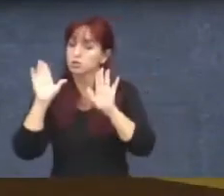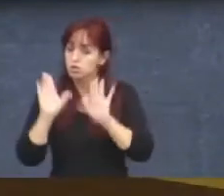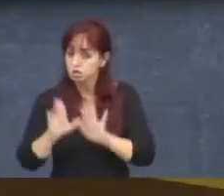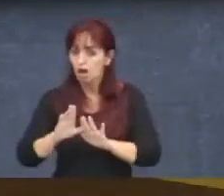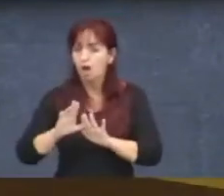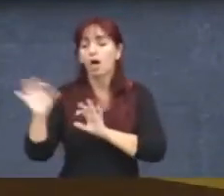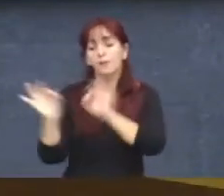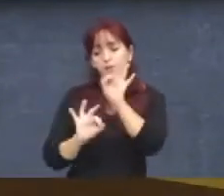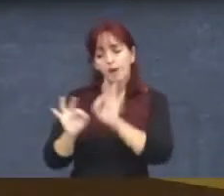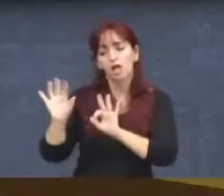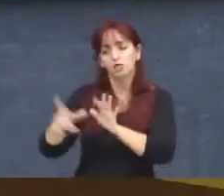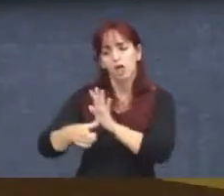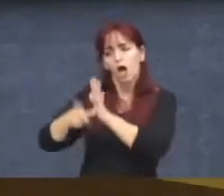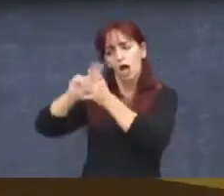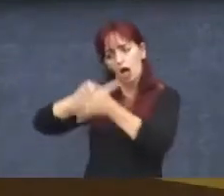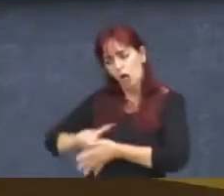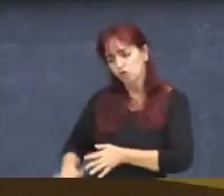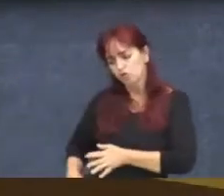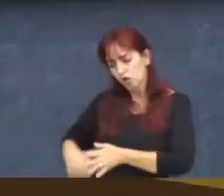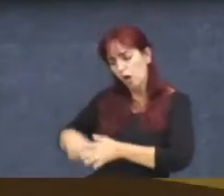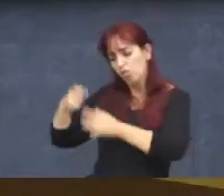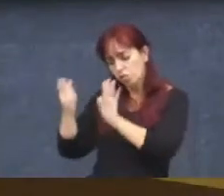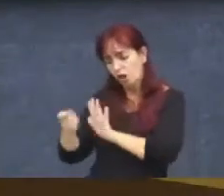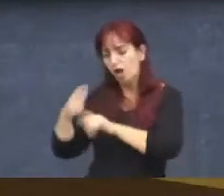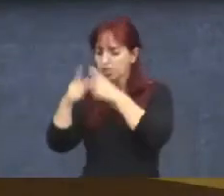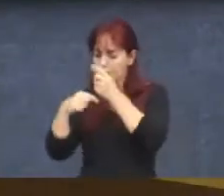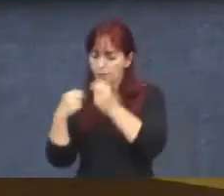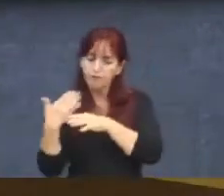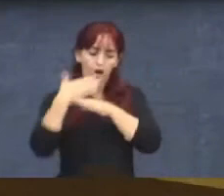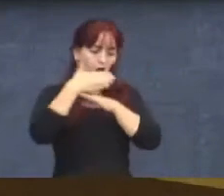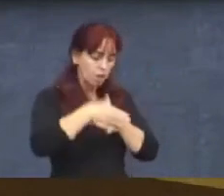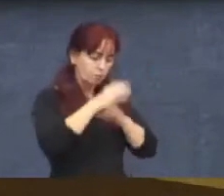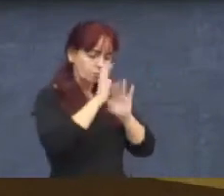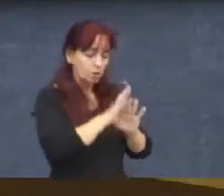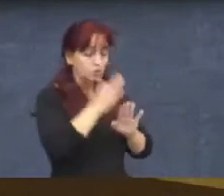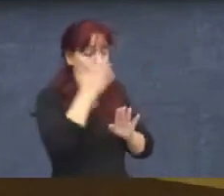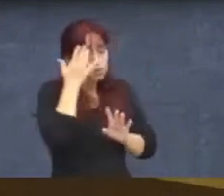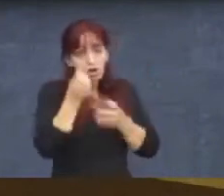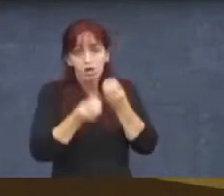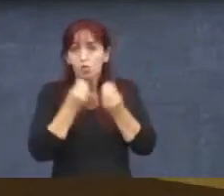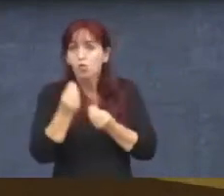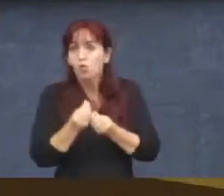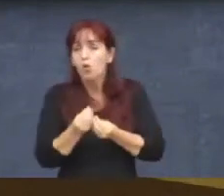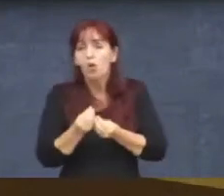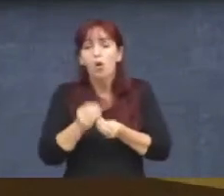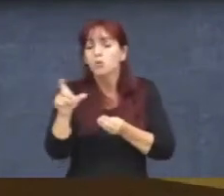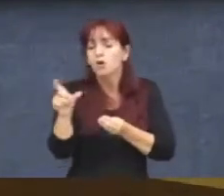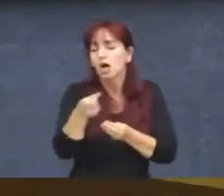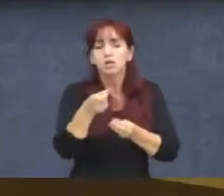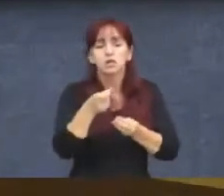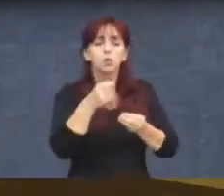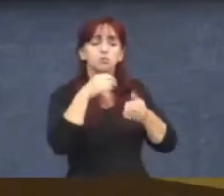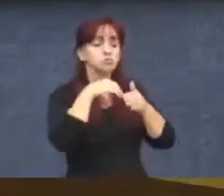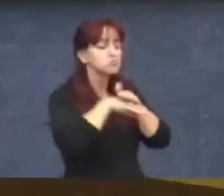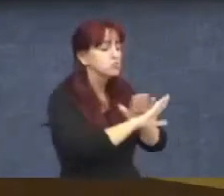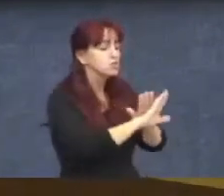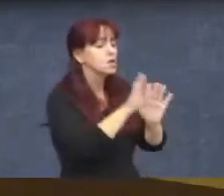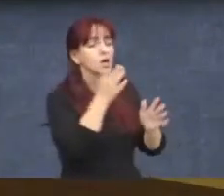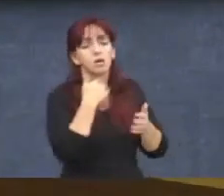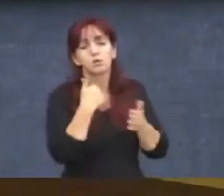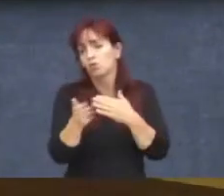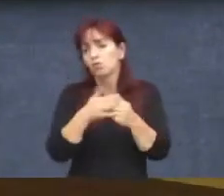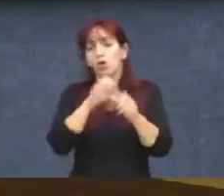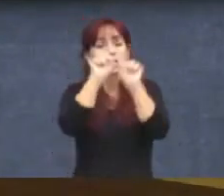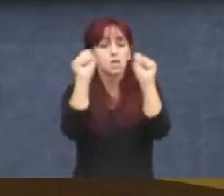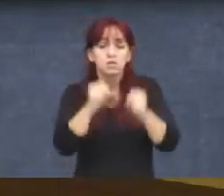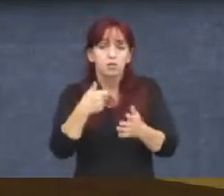tarifa dele resolvida, seja por um débito automático numa conta de cartão de crédito ou qualquer outro tipo de sistema de pagamento.